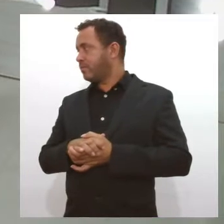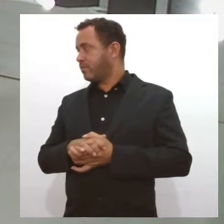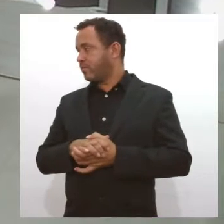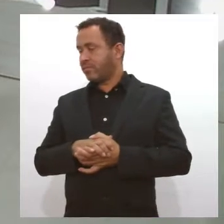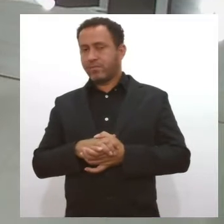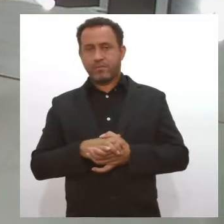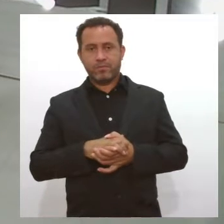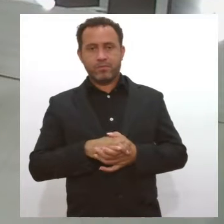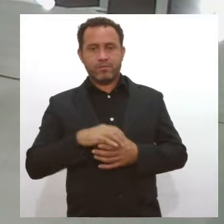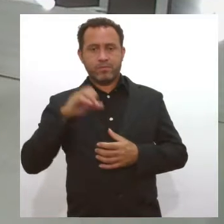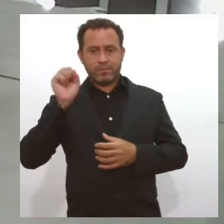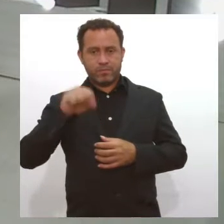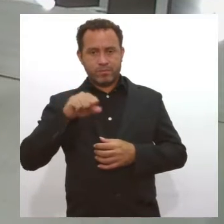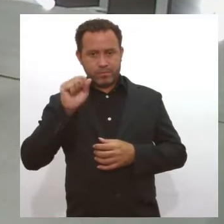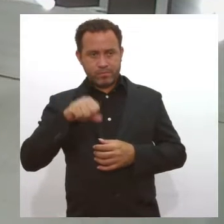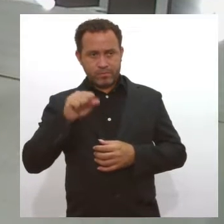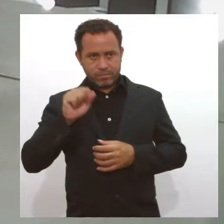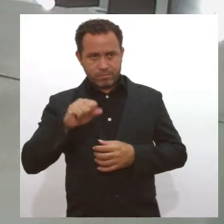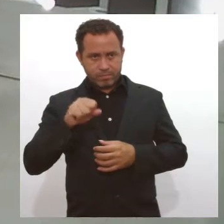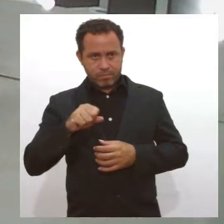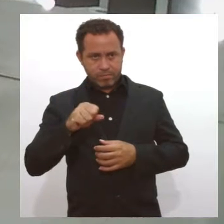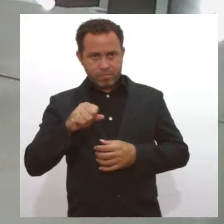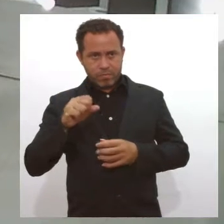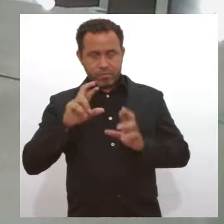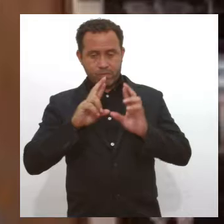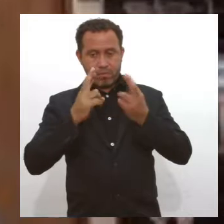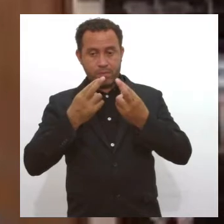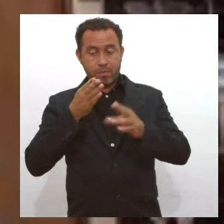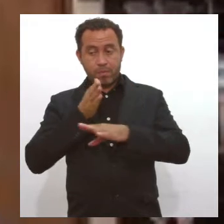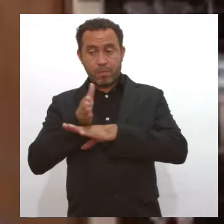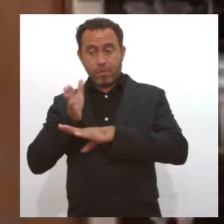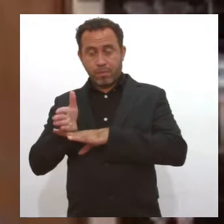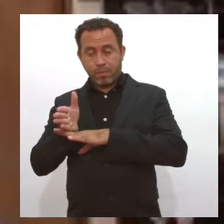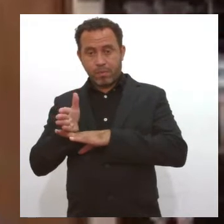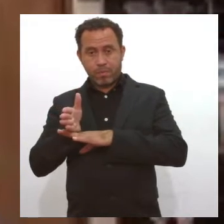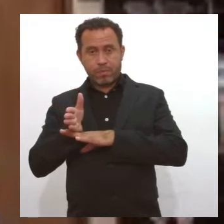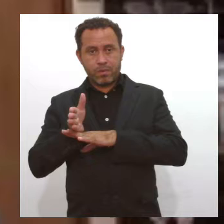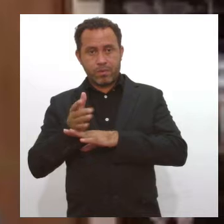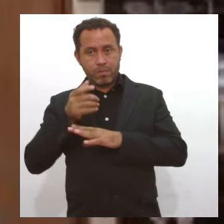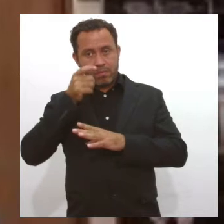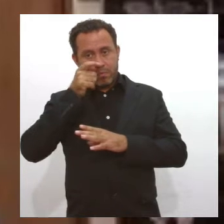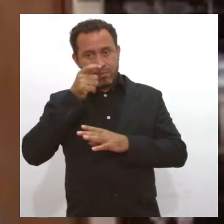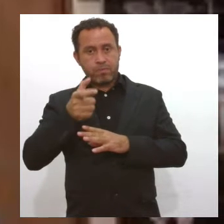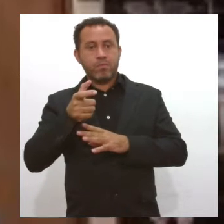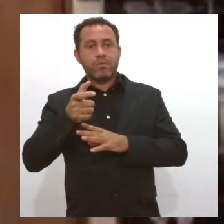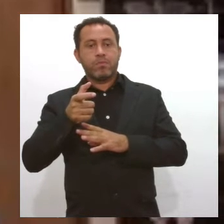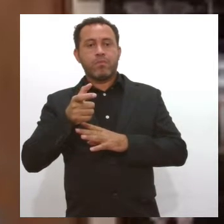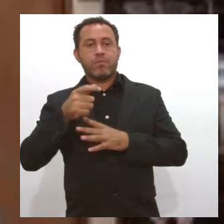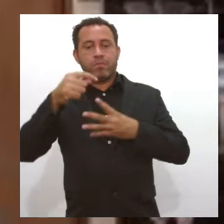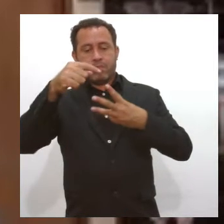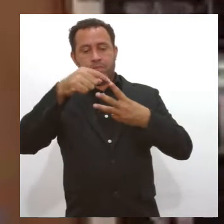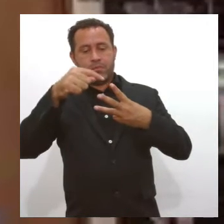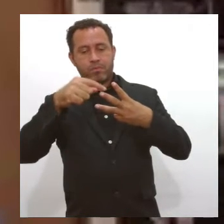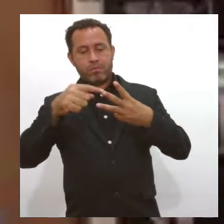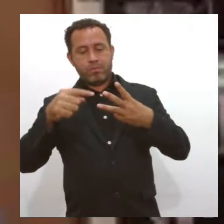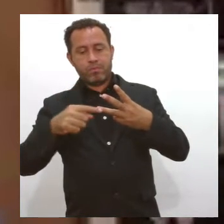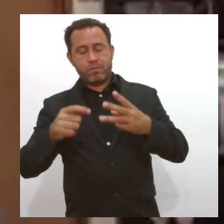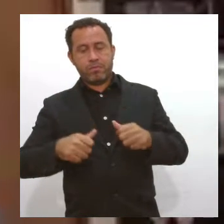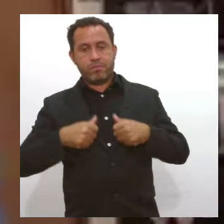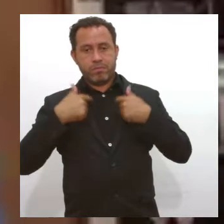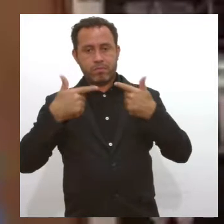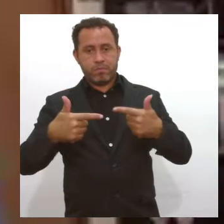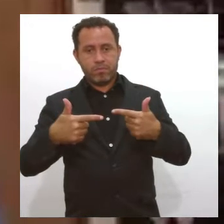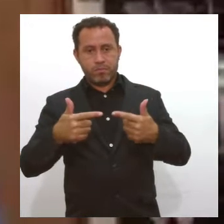Exatamente. Exatamente. Nós vamos para essas reuniões com o olhar nos três eixos de enfrentamento à violência